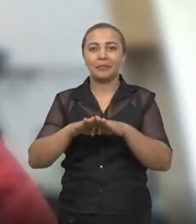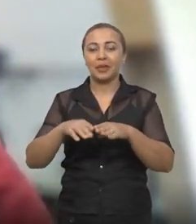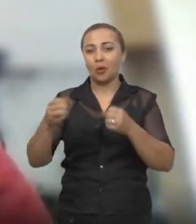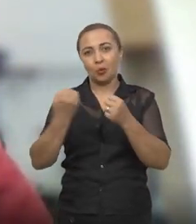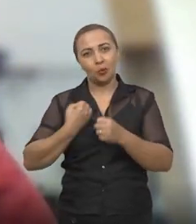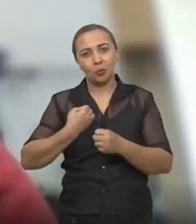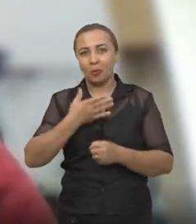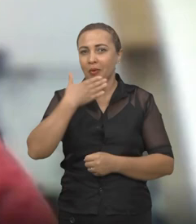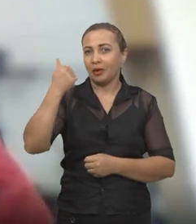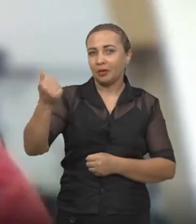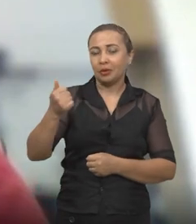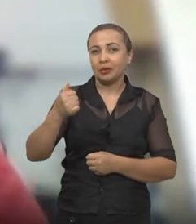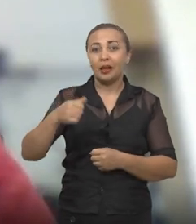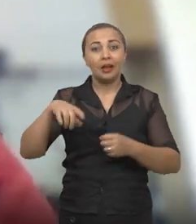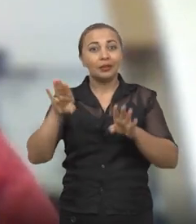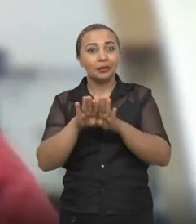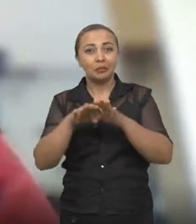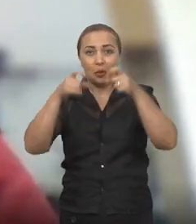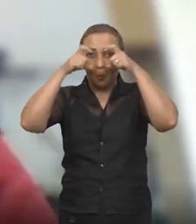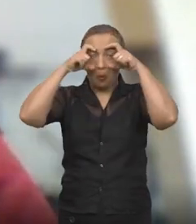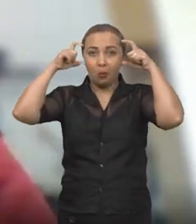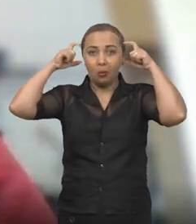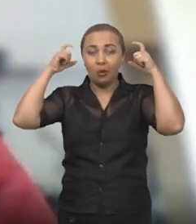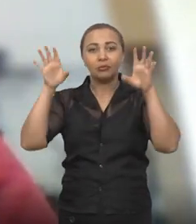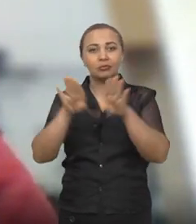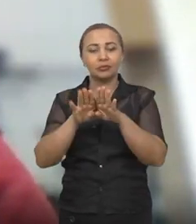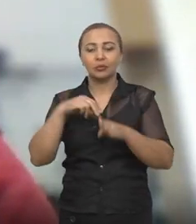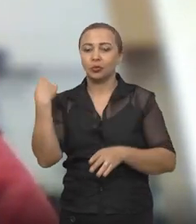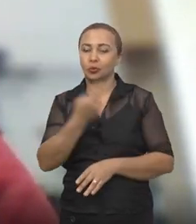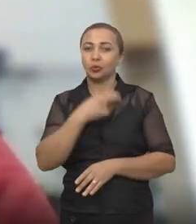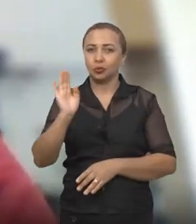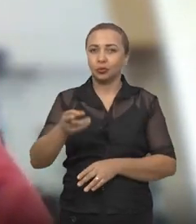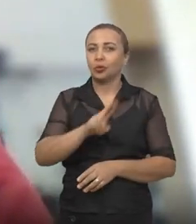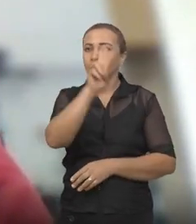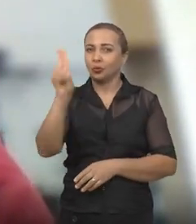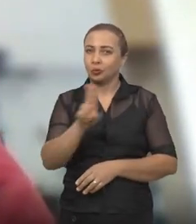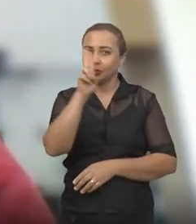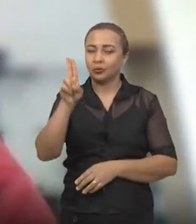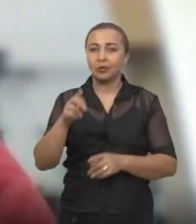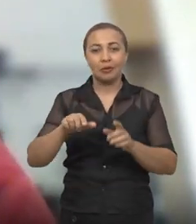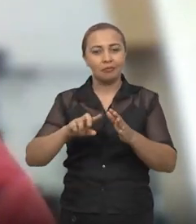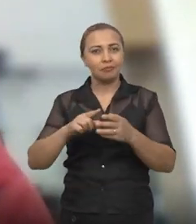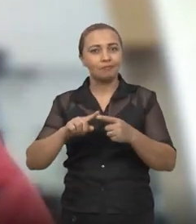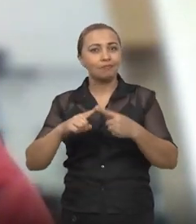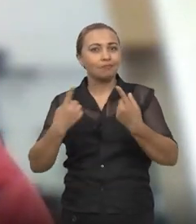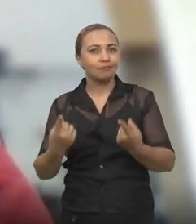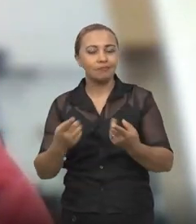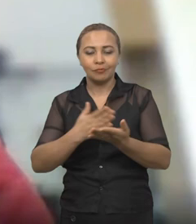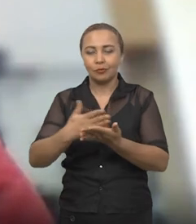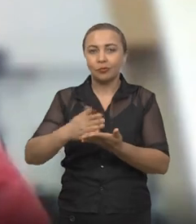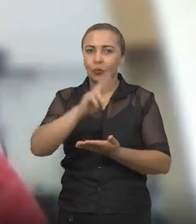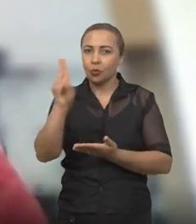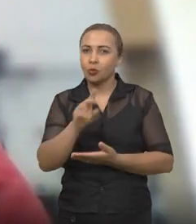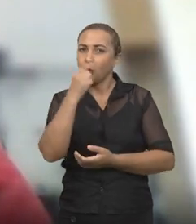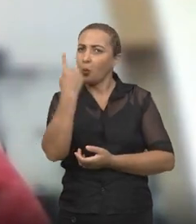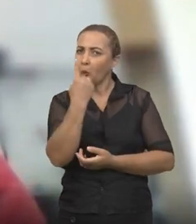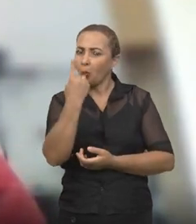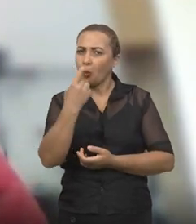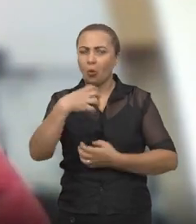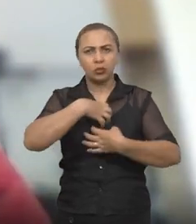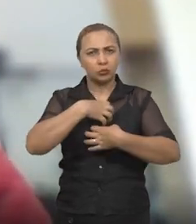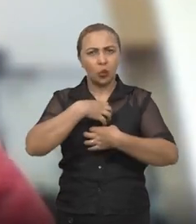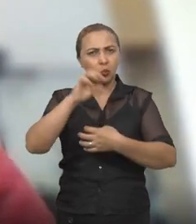alguns algoritmos melhores. Enquanto o óculos, a gente já também utilizava... Começou utilizando somente um sensor.